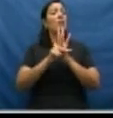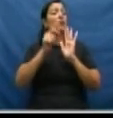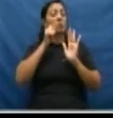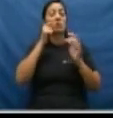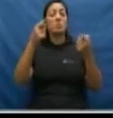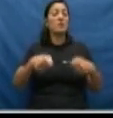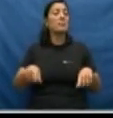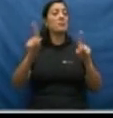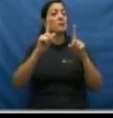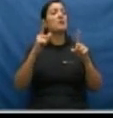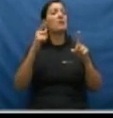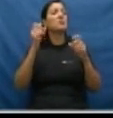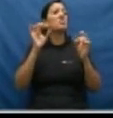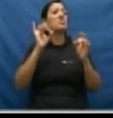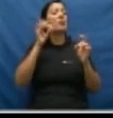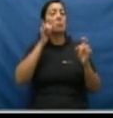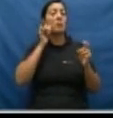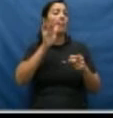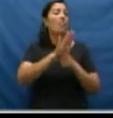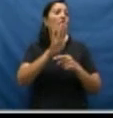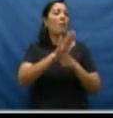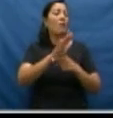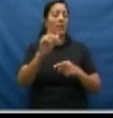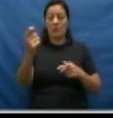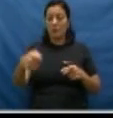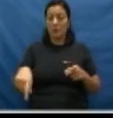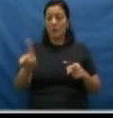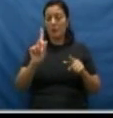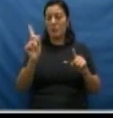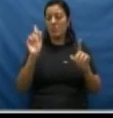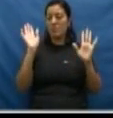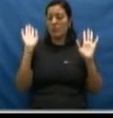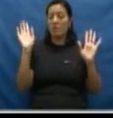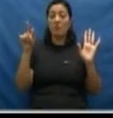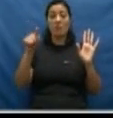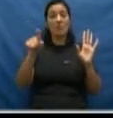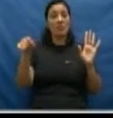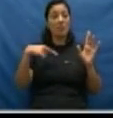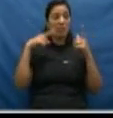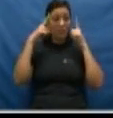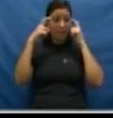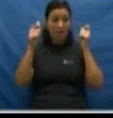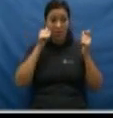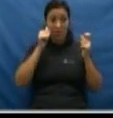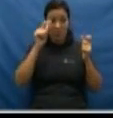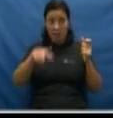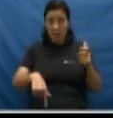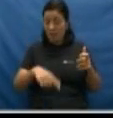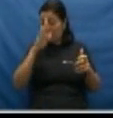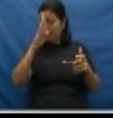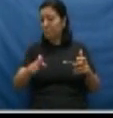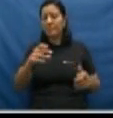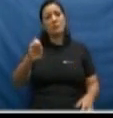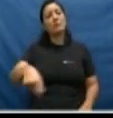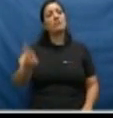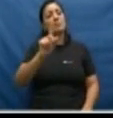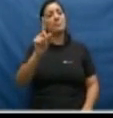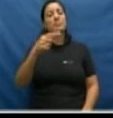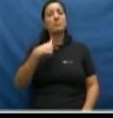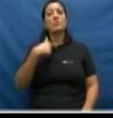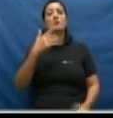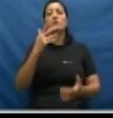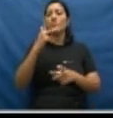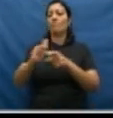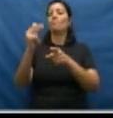que trabalhasse a questão, somente tratasse da questão da violência de gênero, a violência contra a mulher. Então foram